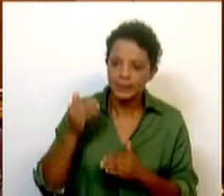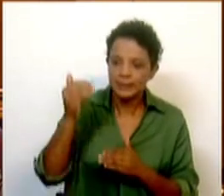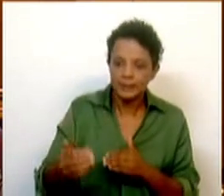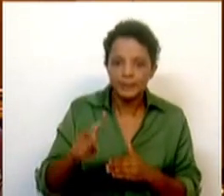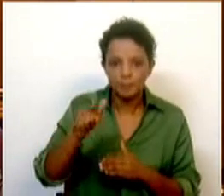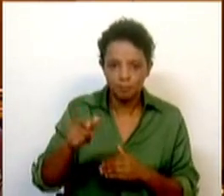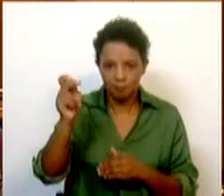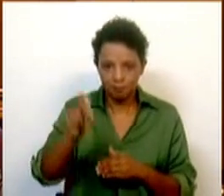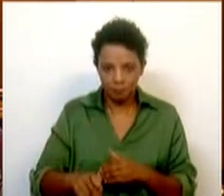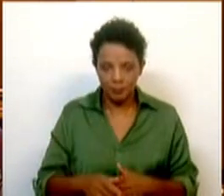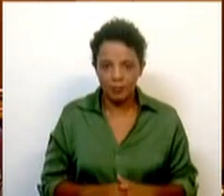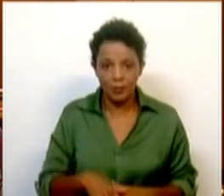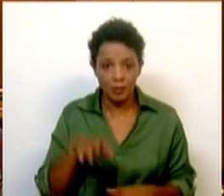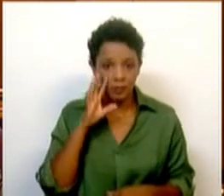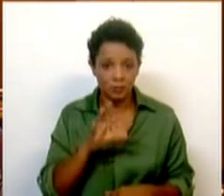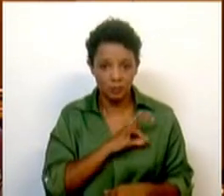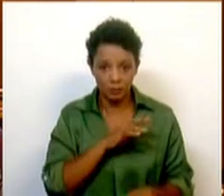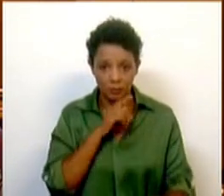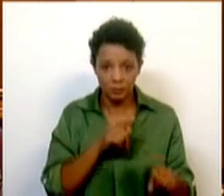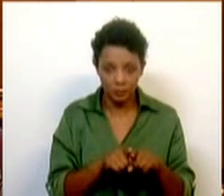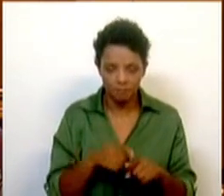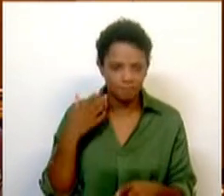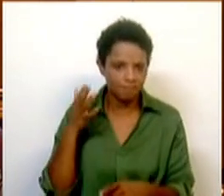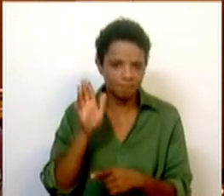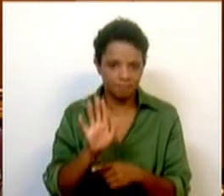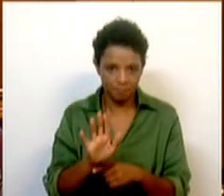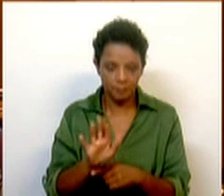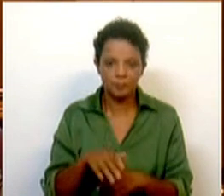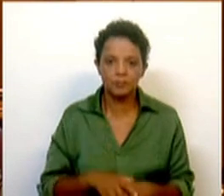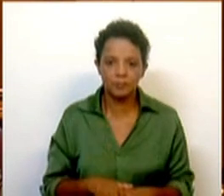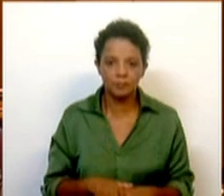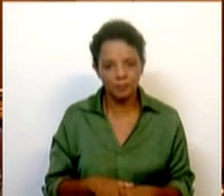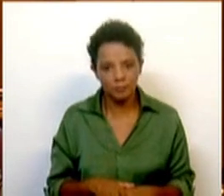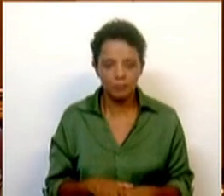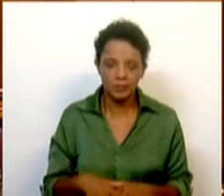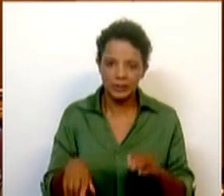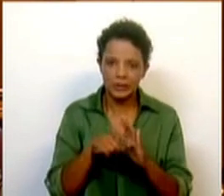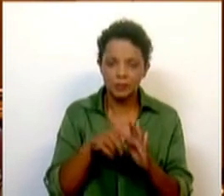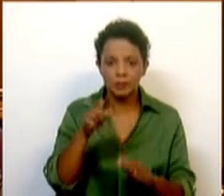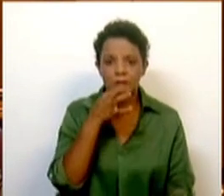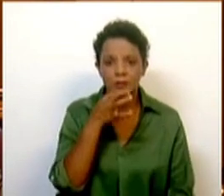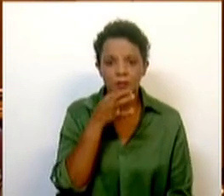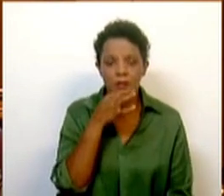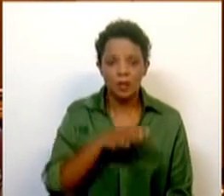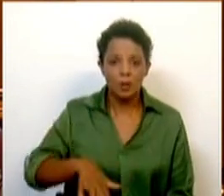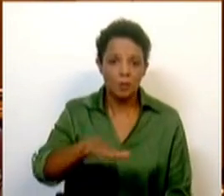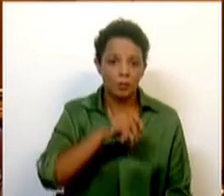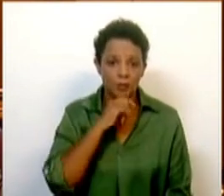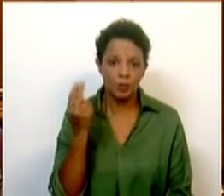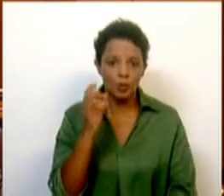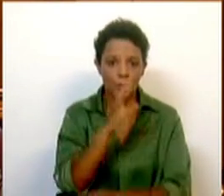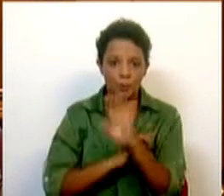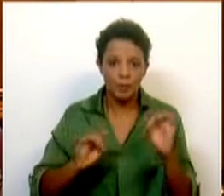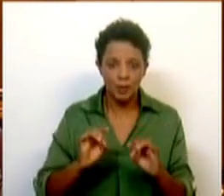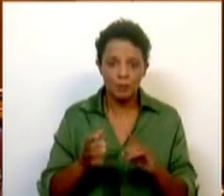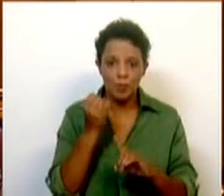significativos que foram feitos. E a Sra. Deputada, para dar um exemplo de algo que entendo menos bom, refere um dos domínios onde talvez a União Europeia